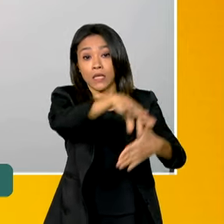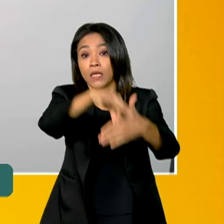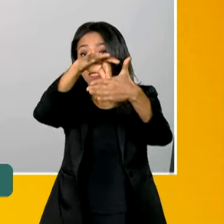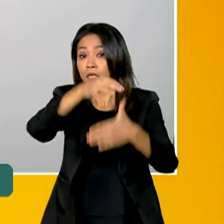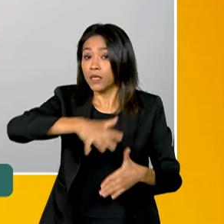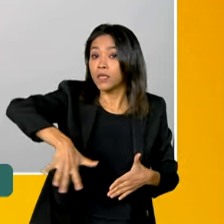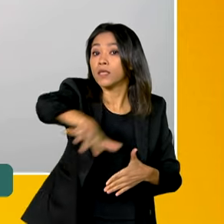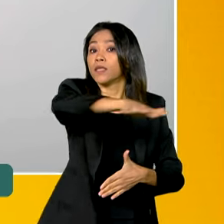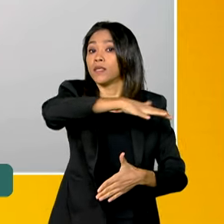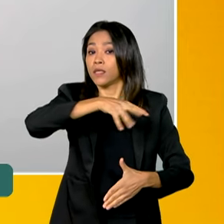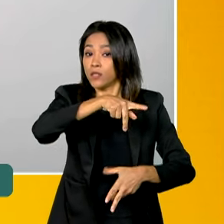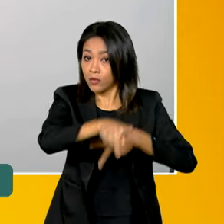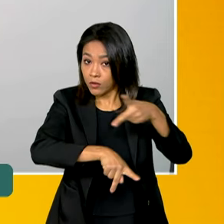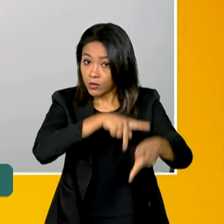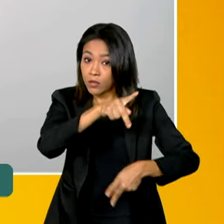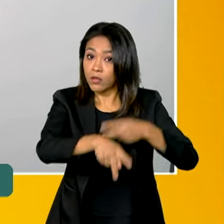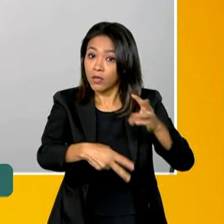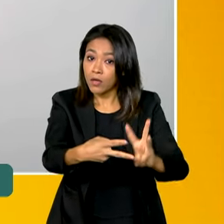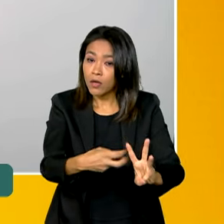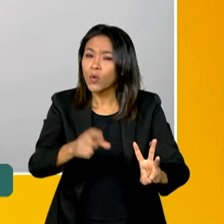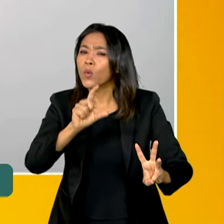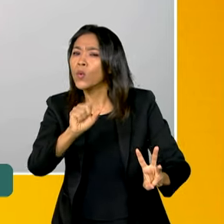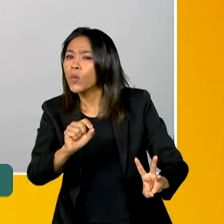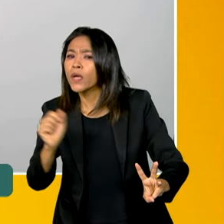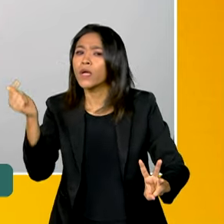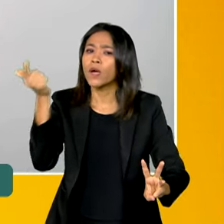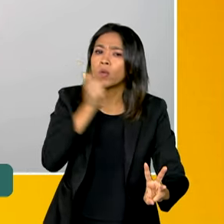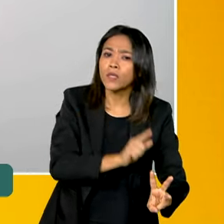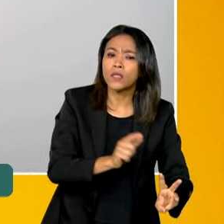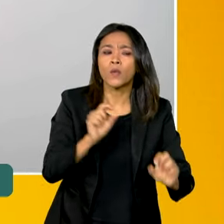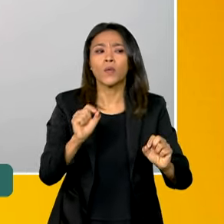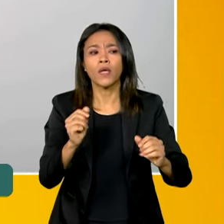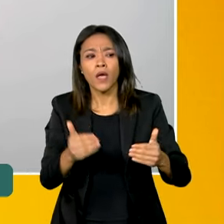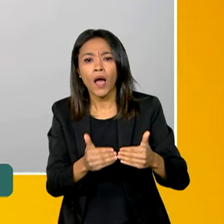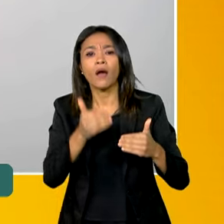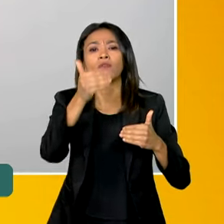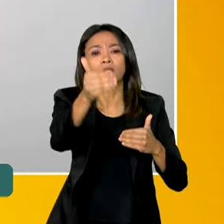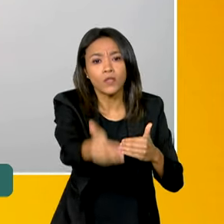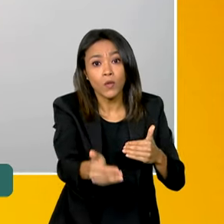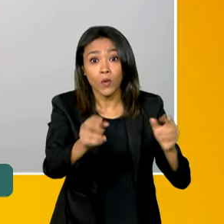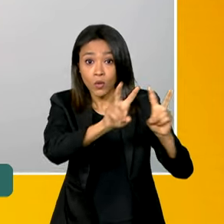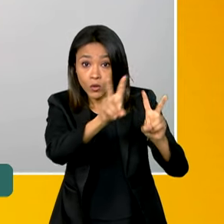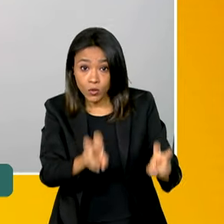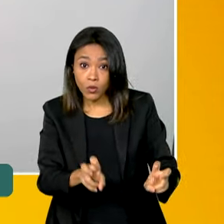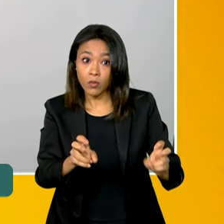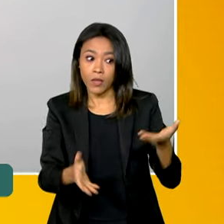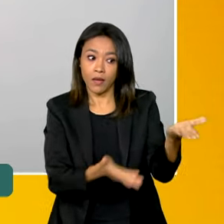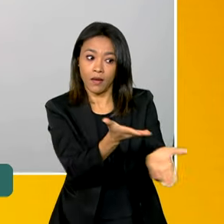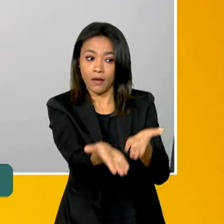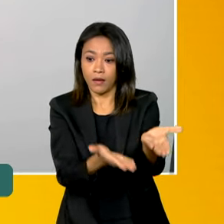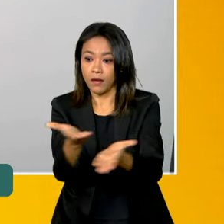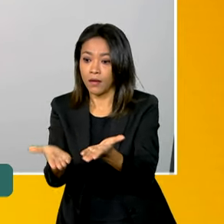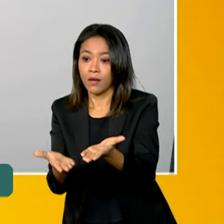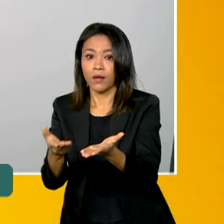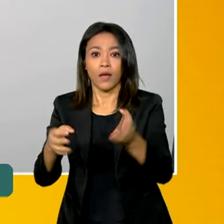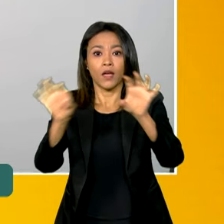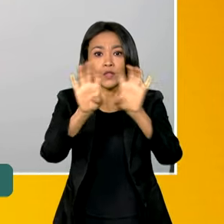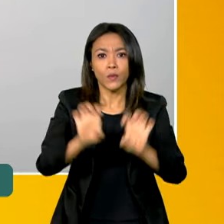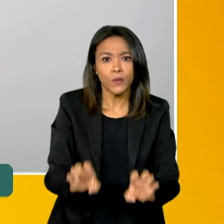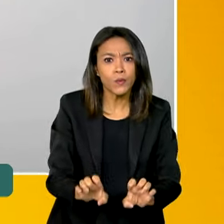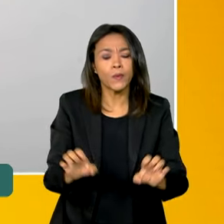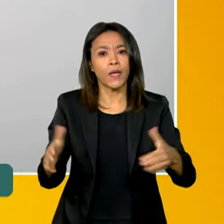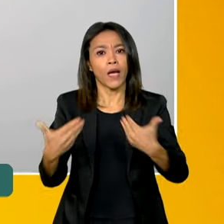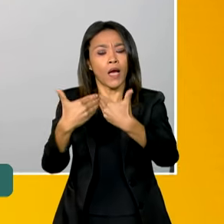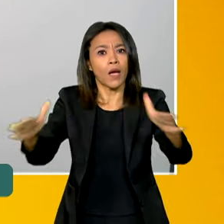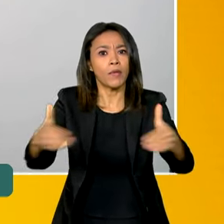eles o que foi feito, o que foi avançado, principalmente na questão da assistência, da infraestrutura, da reabertura desses